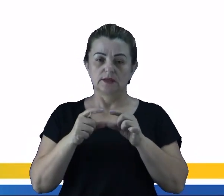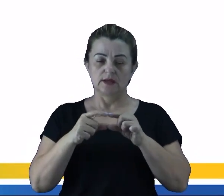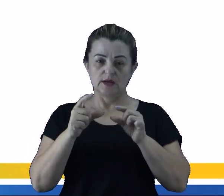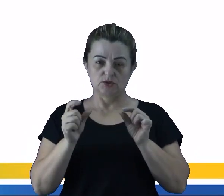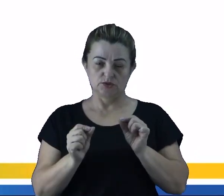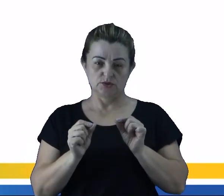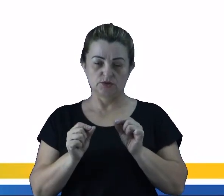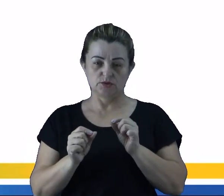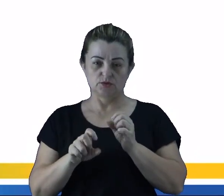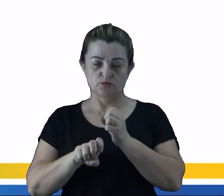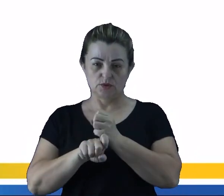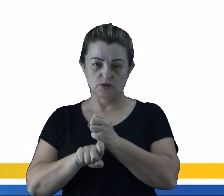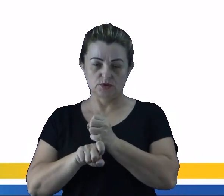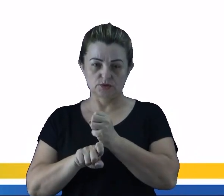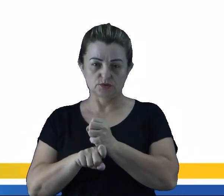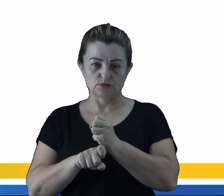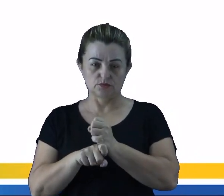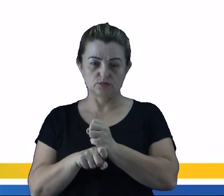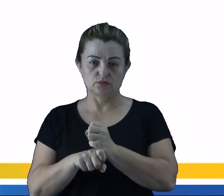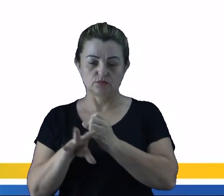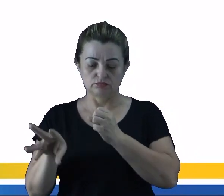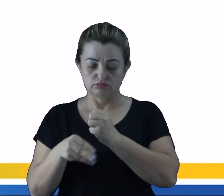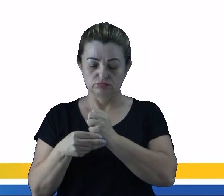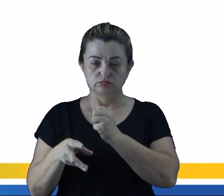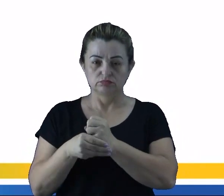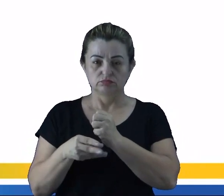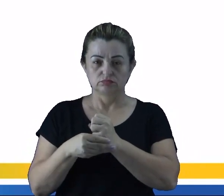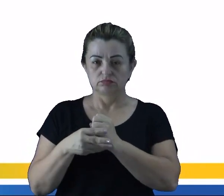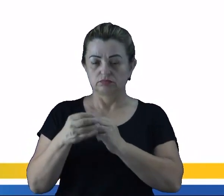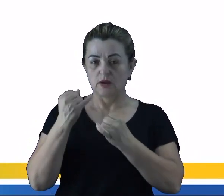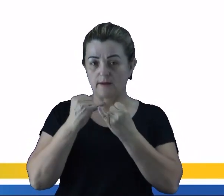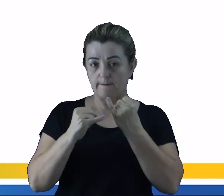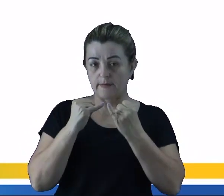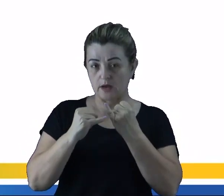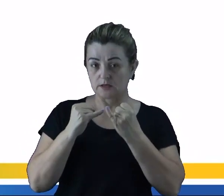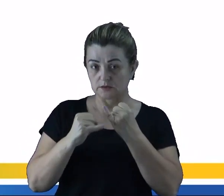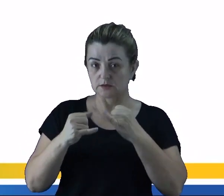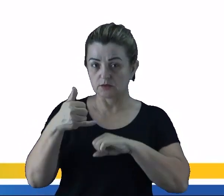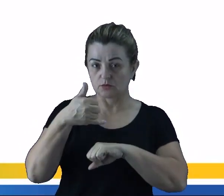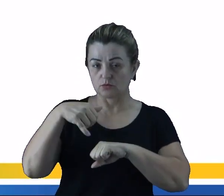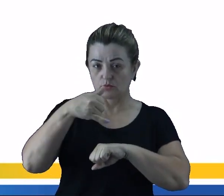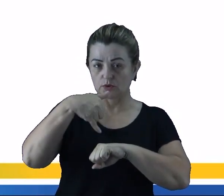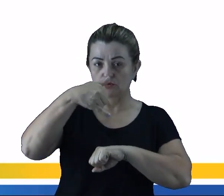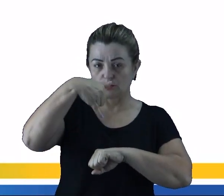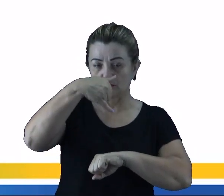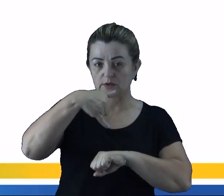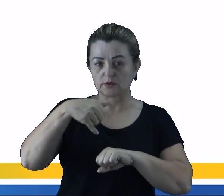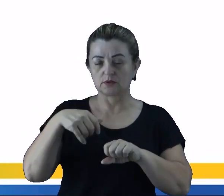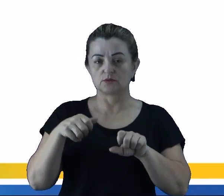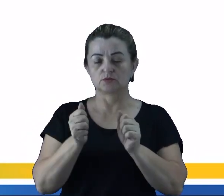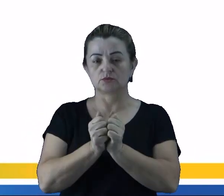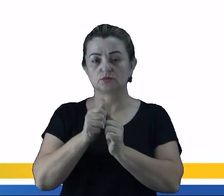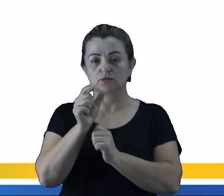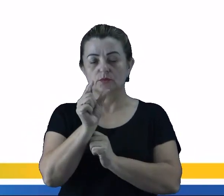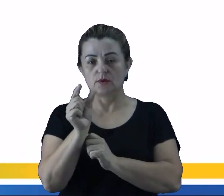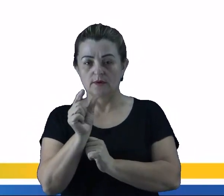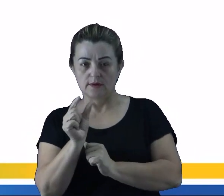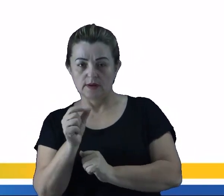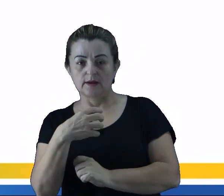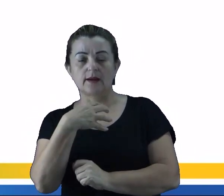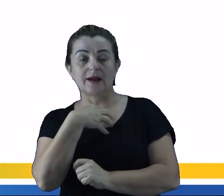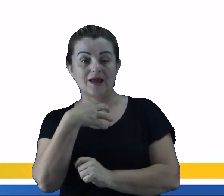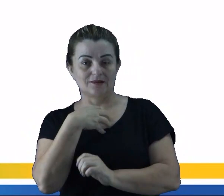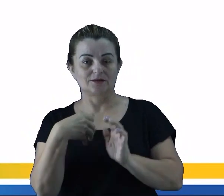LCC. E essa composição química do LCC é muito parecida com a do petróleo e as suas moléculas, por suas